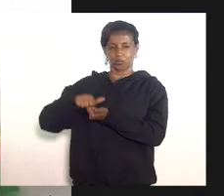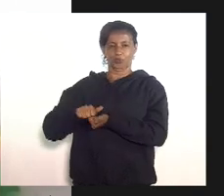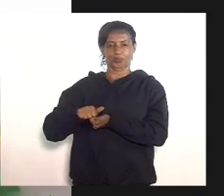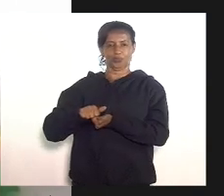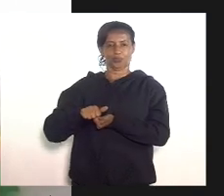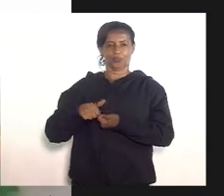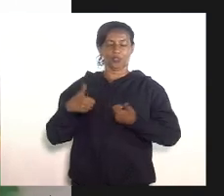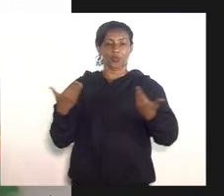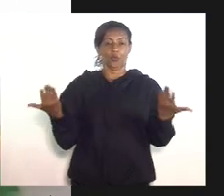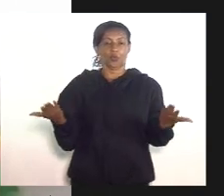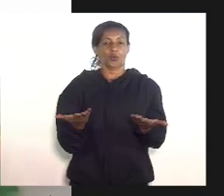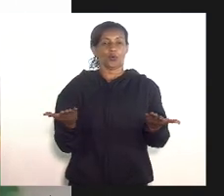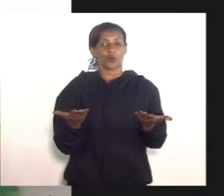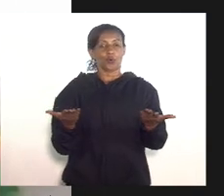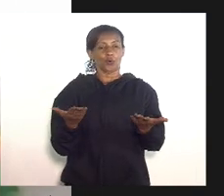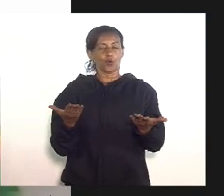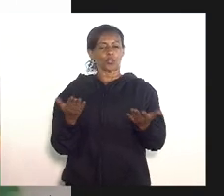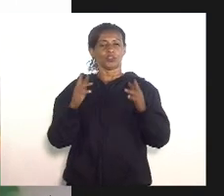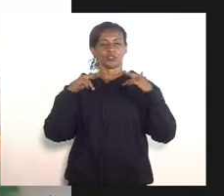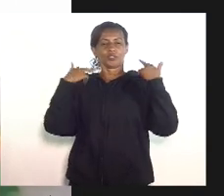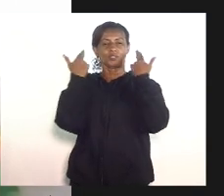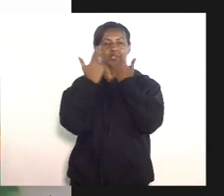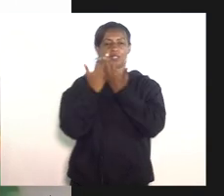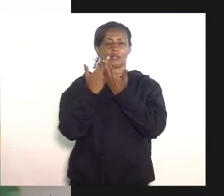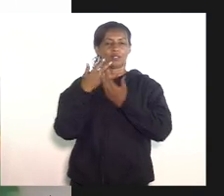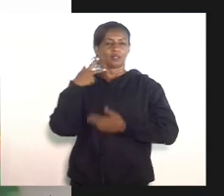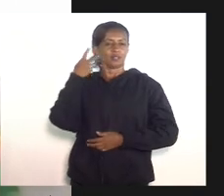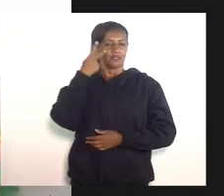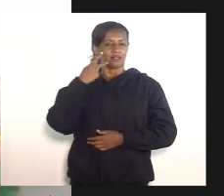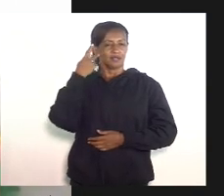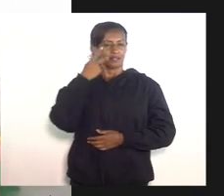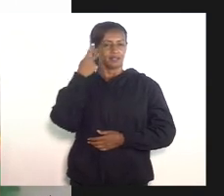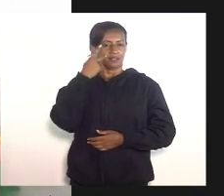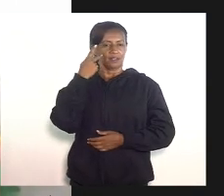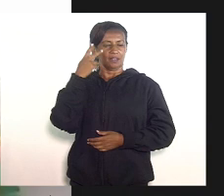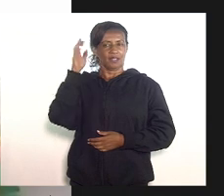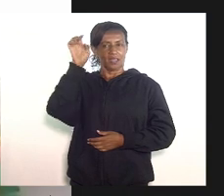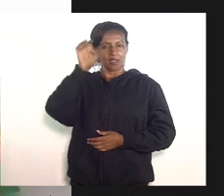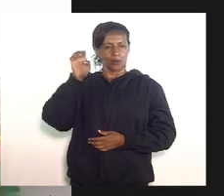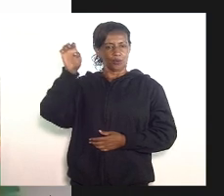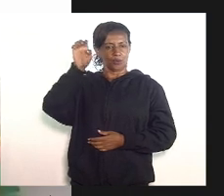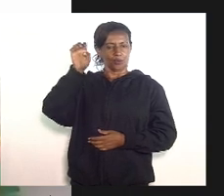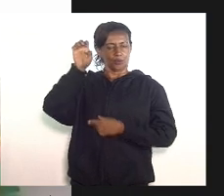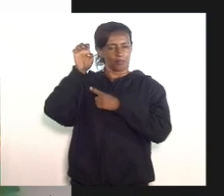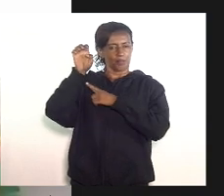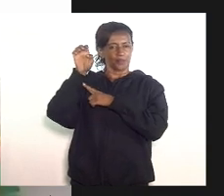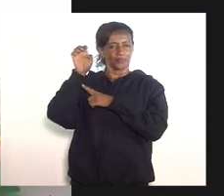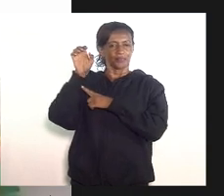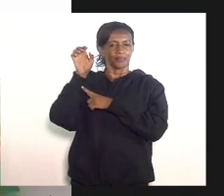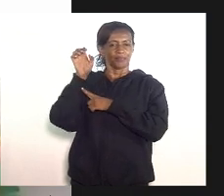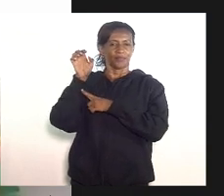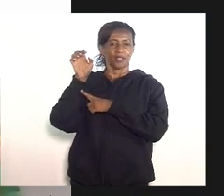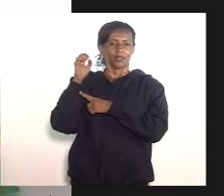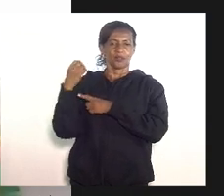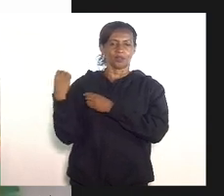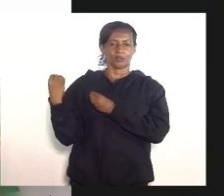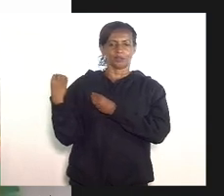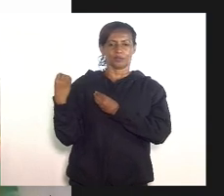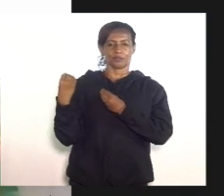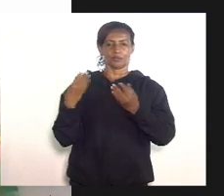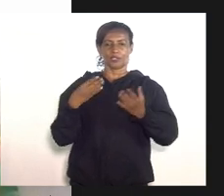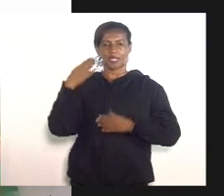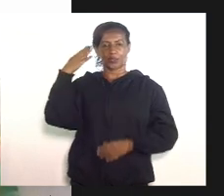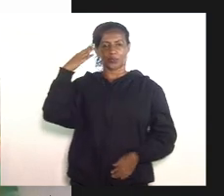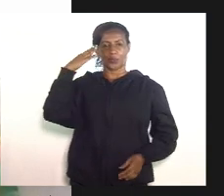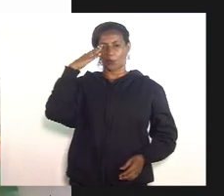na reunião do parlamento europeu foi dado o Bolsonaro